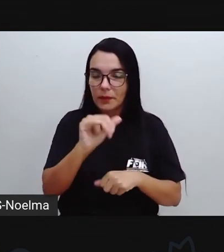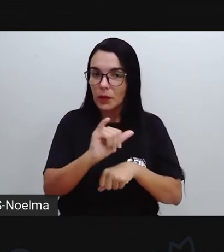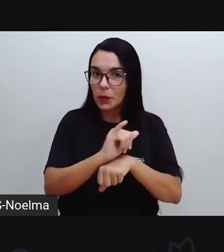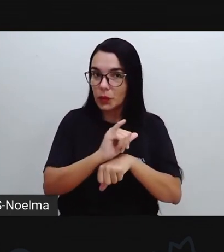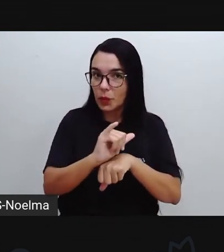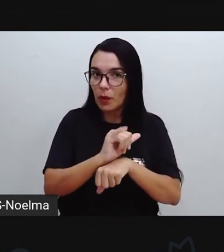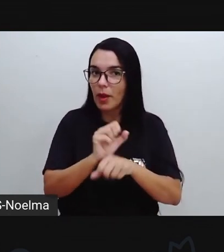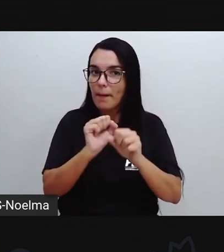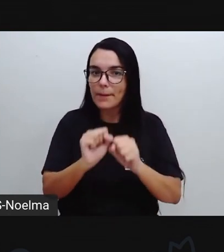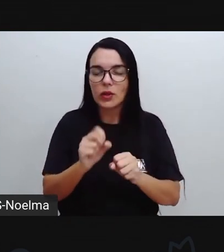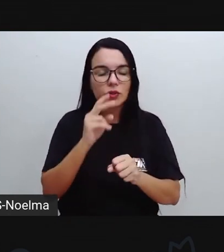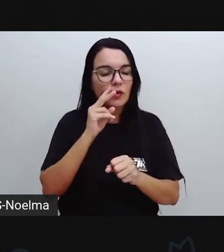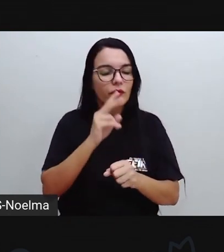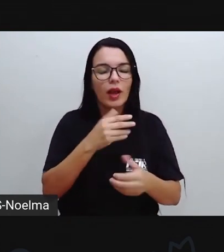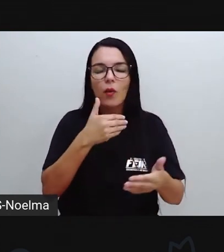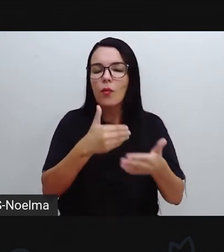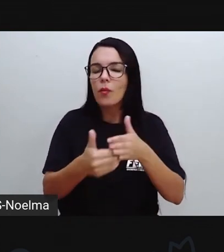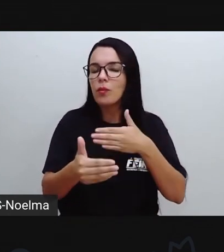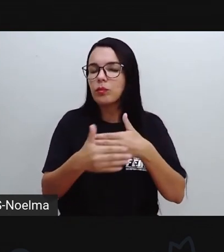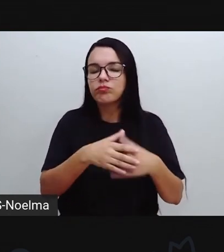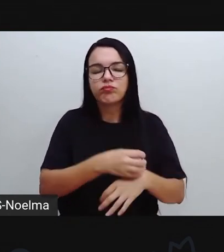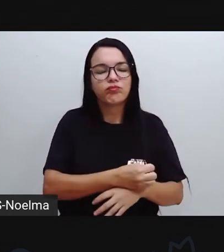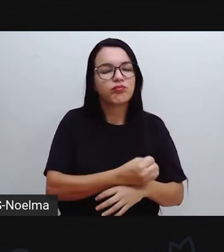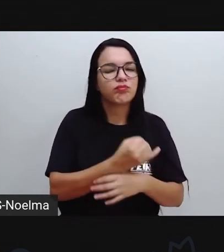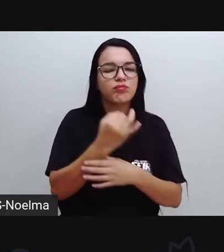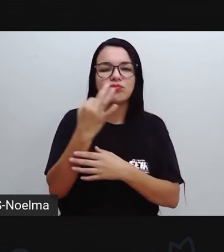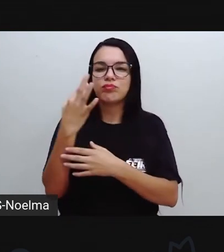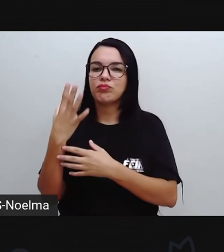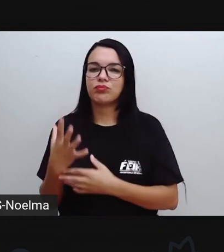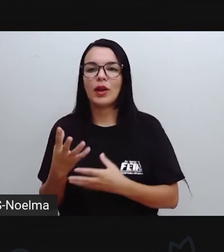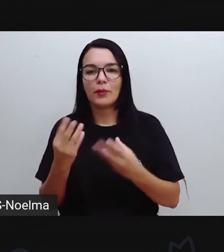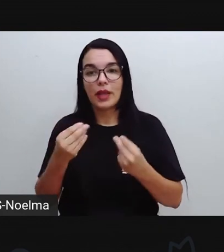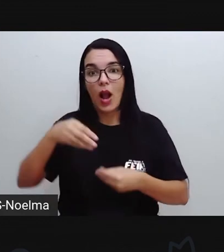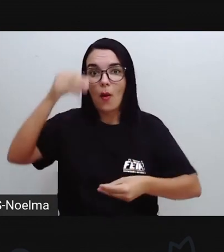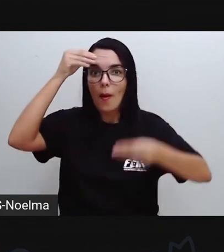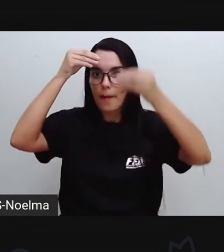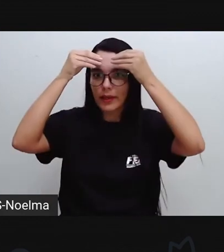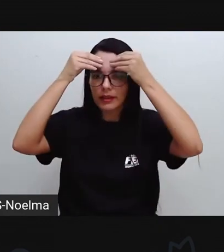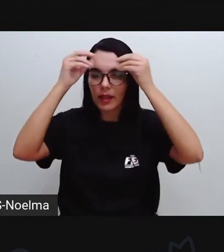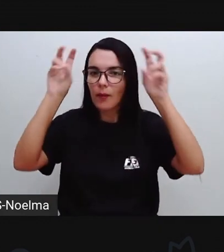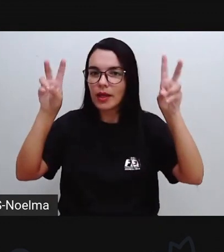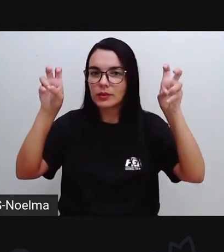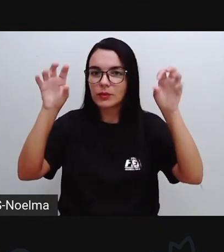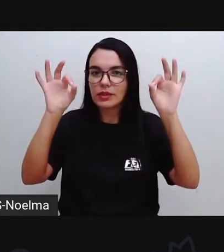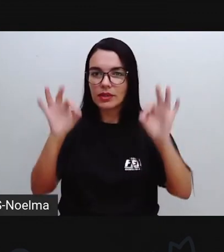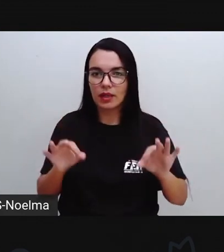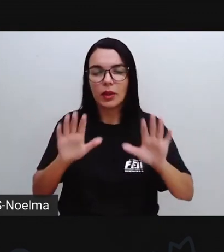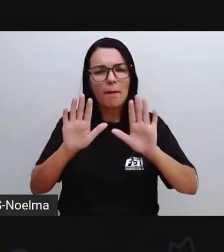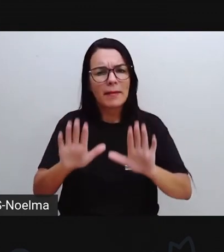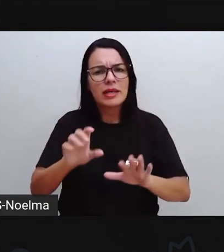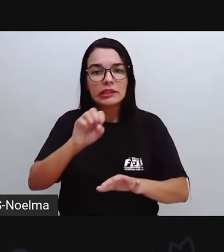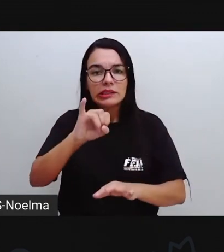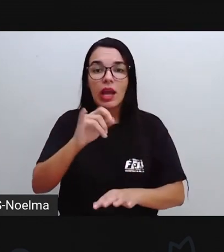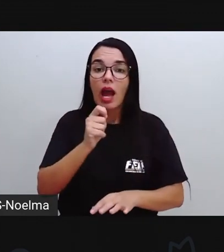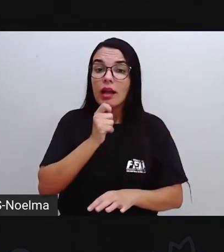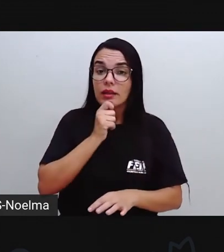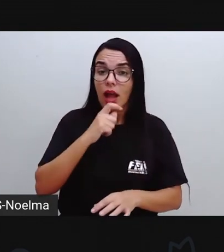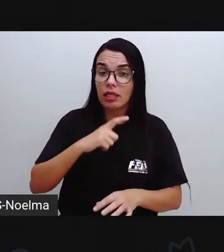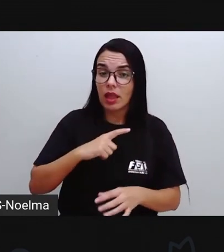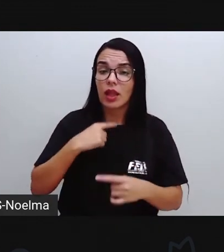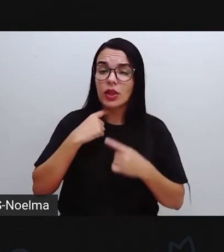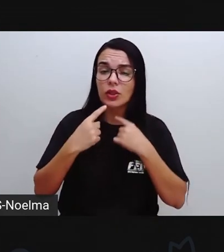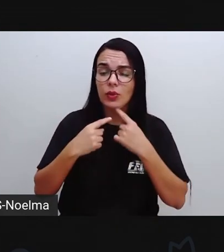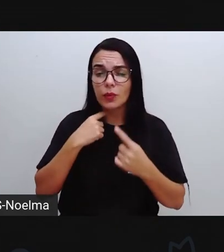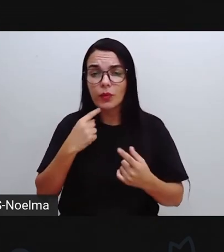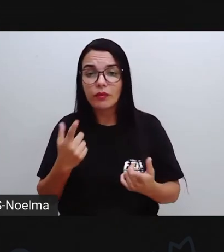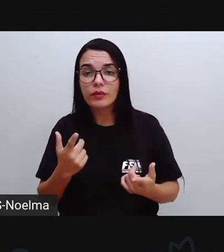E vocês podem assistir quantas vezes vocês quiserem, até que vocês possam compreender aí o assunto direitinho. Mas, se mesmo assim, vocês tiverem dúvidas,